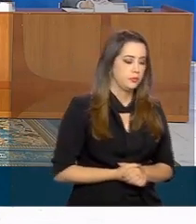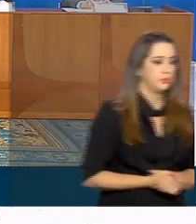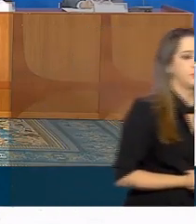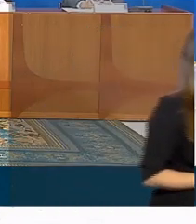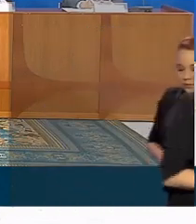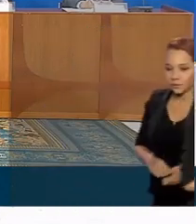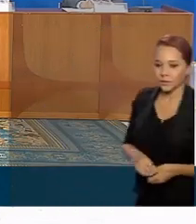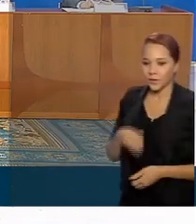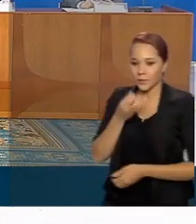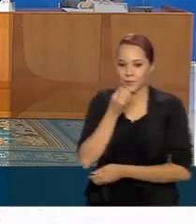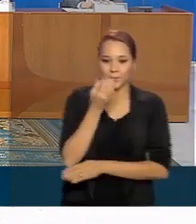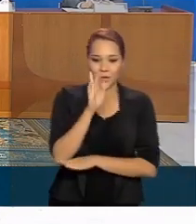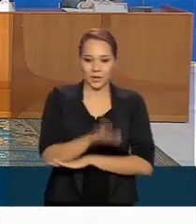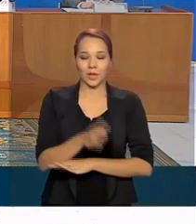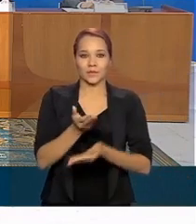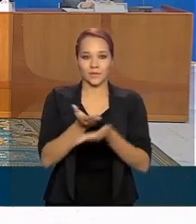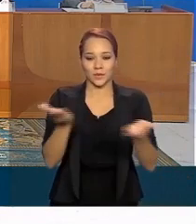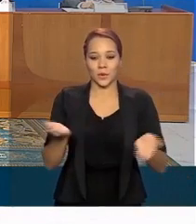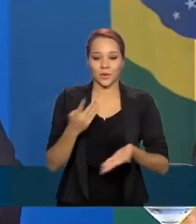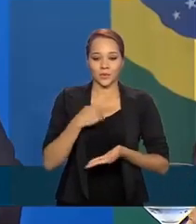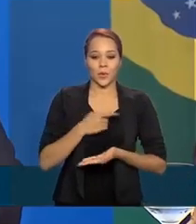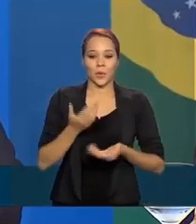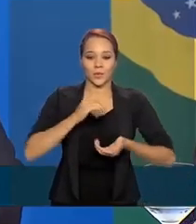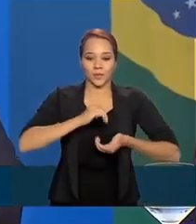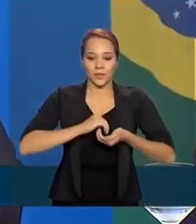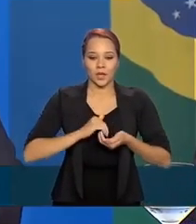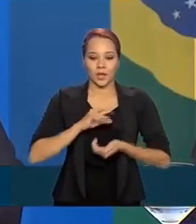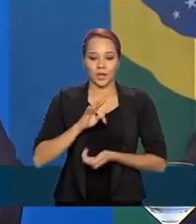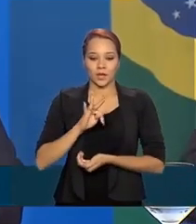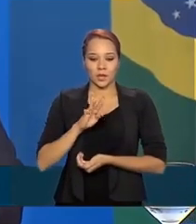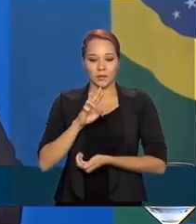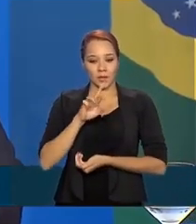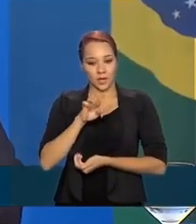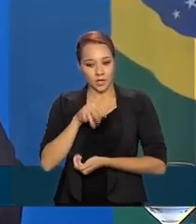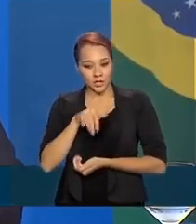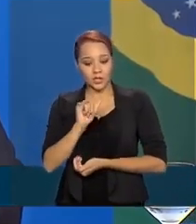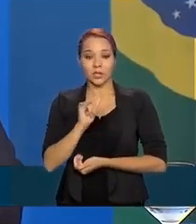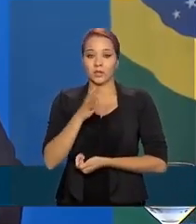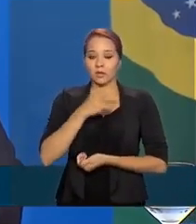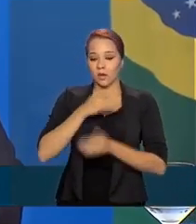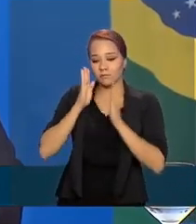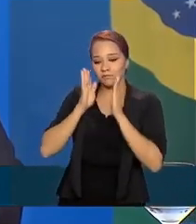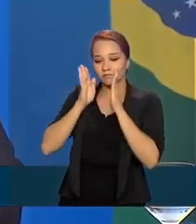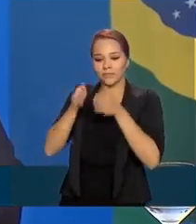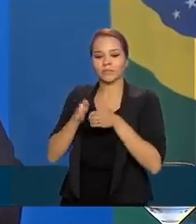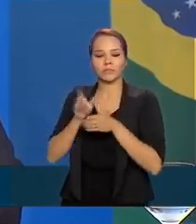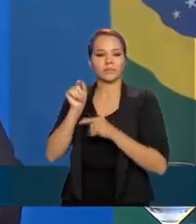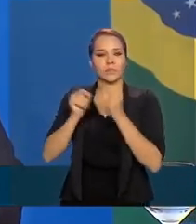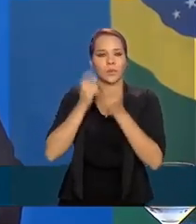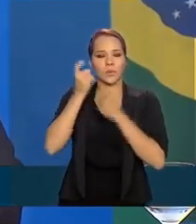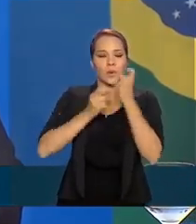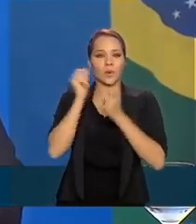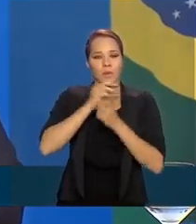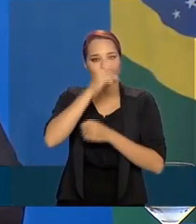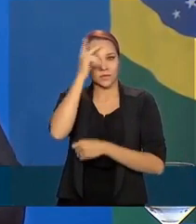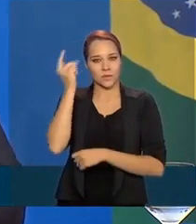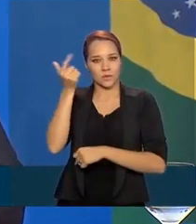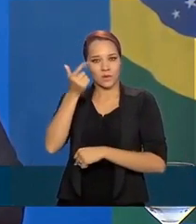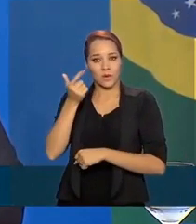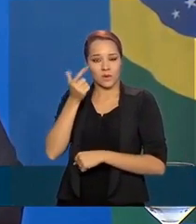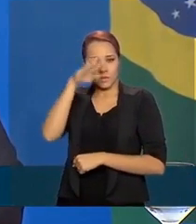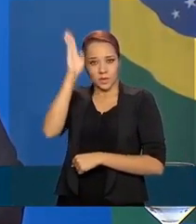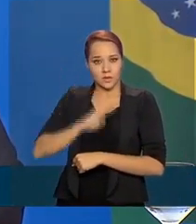O Itamaraty está concentrado, antes de mais nada, na questão da repatriação dos brasileiros que estão no exterior e que foram